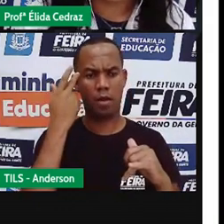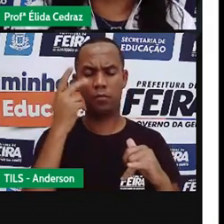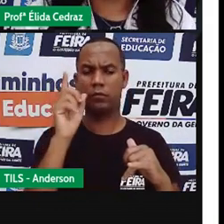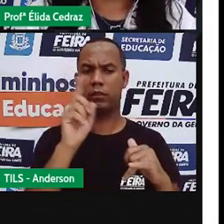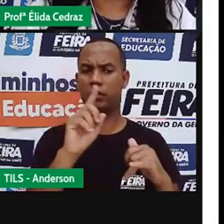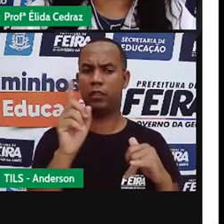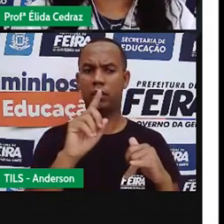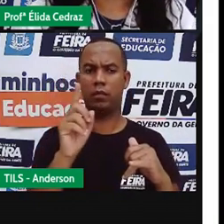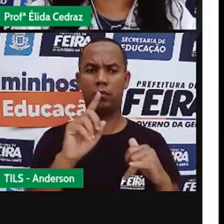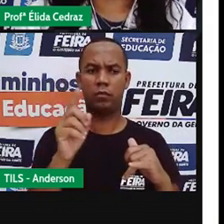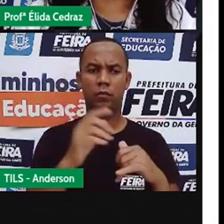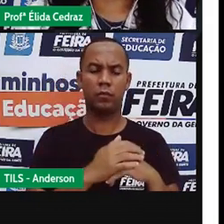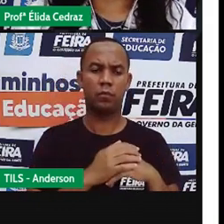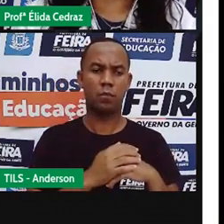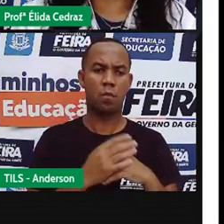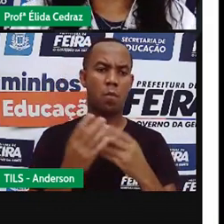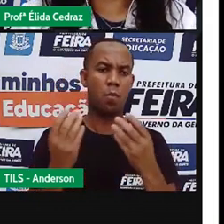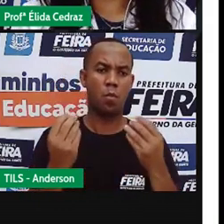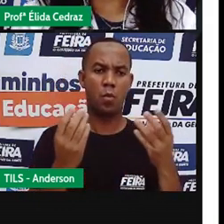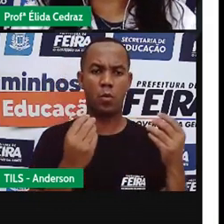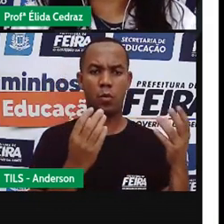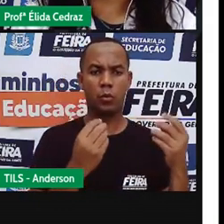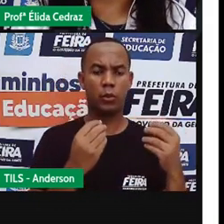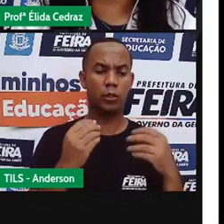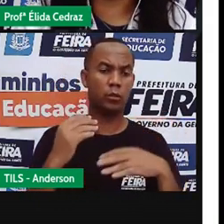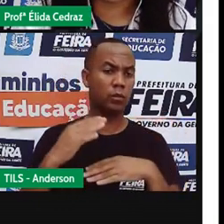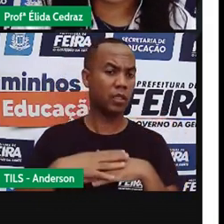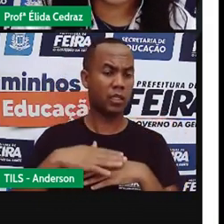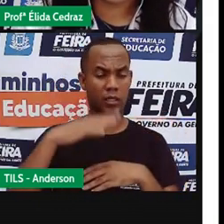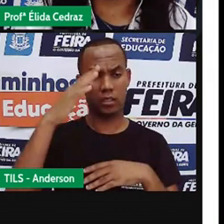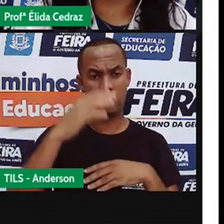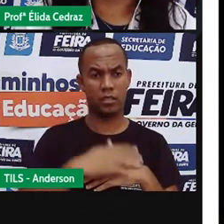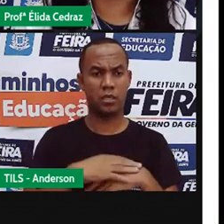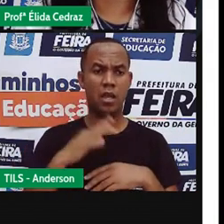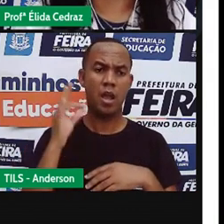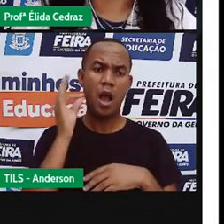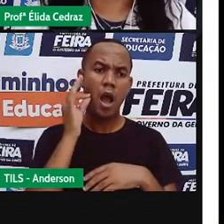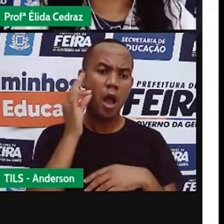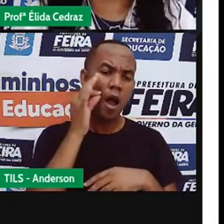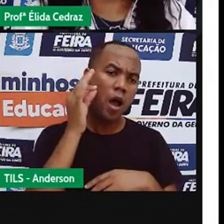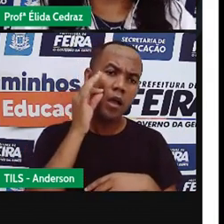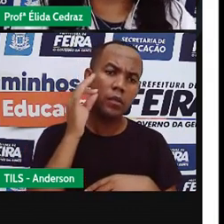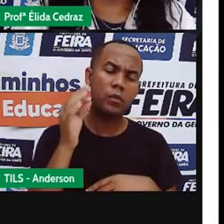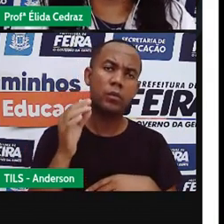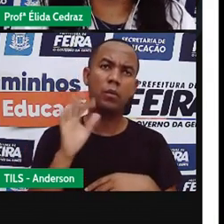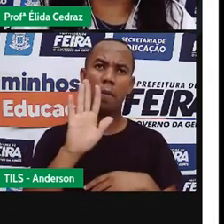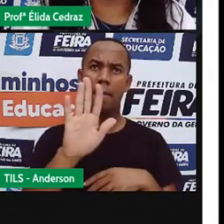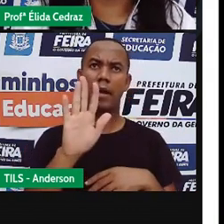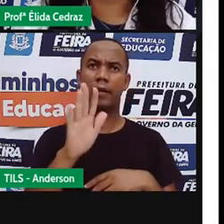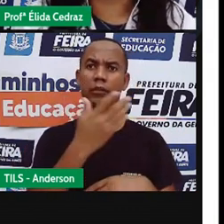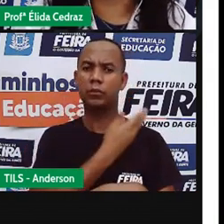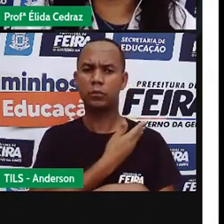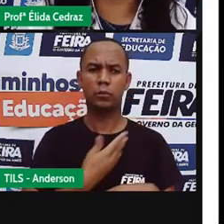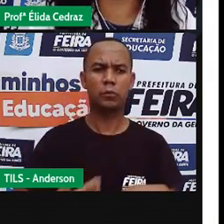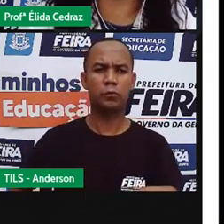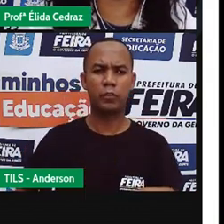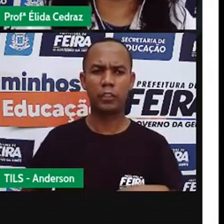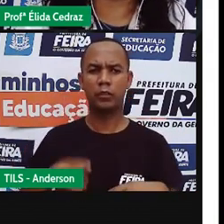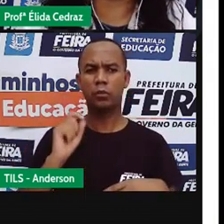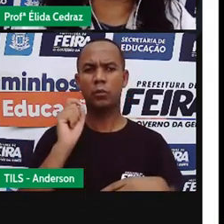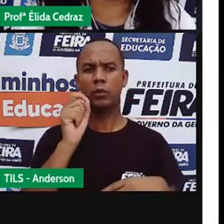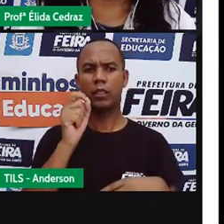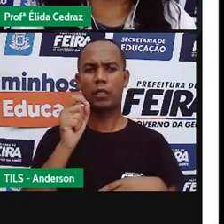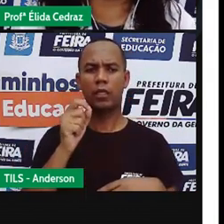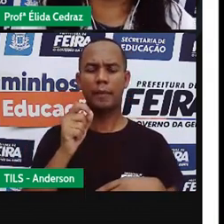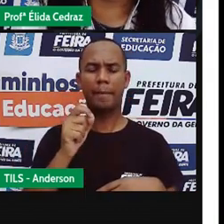ratos, que chegou a um número tão grande de ratos que o governo de lá resolveu usar até